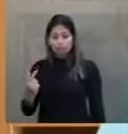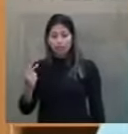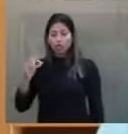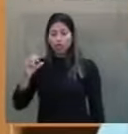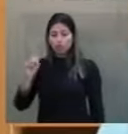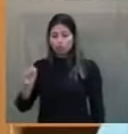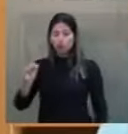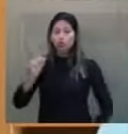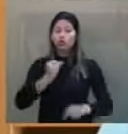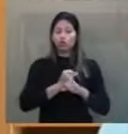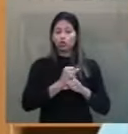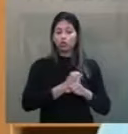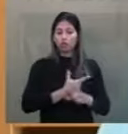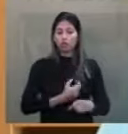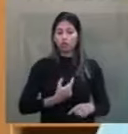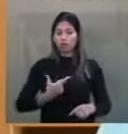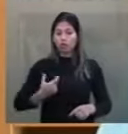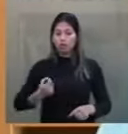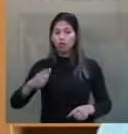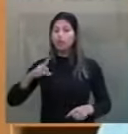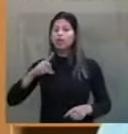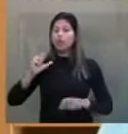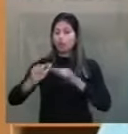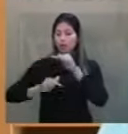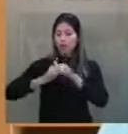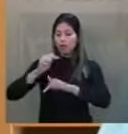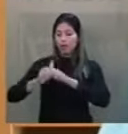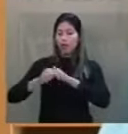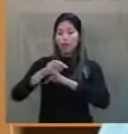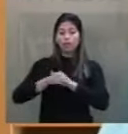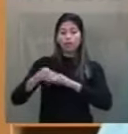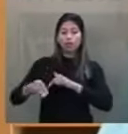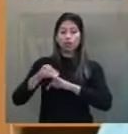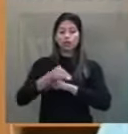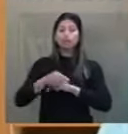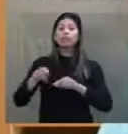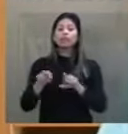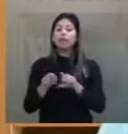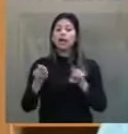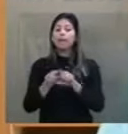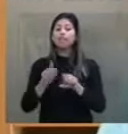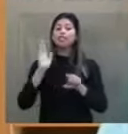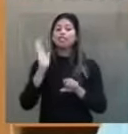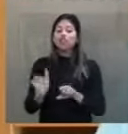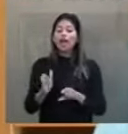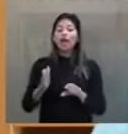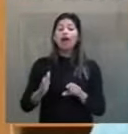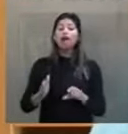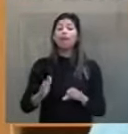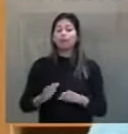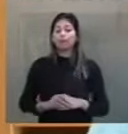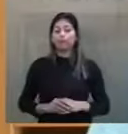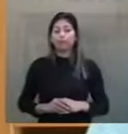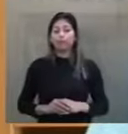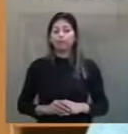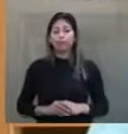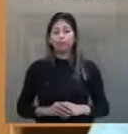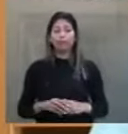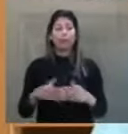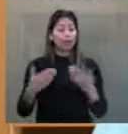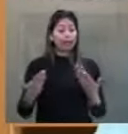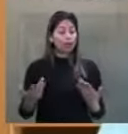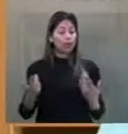dispõe o seguinte, o exercício do magistério é questão que escapa às